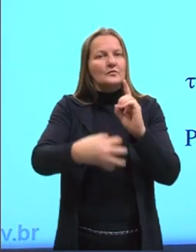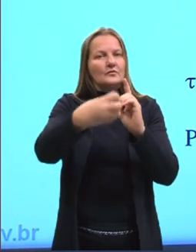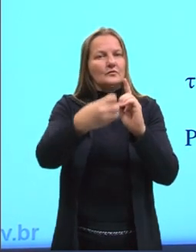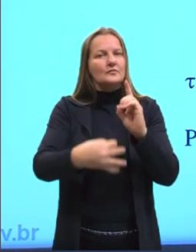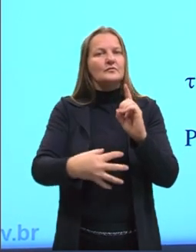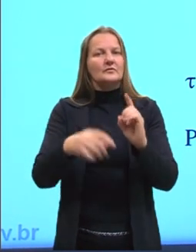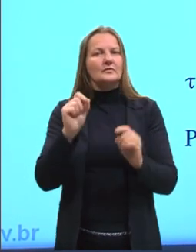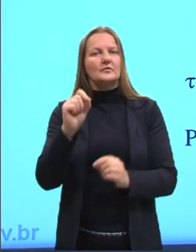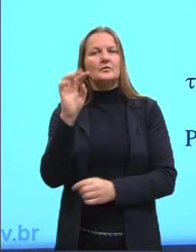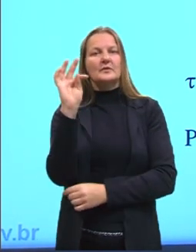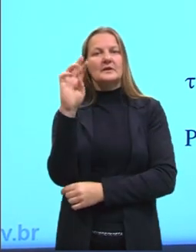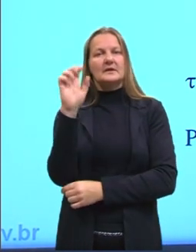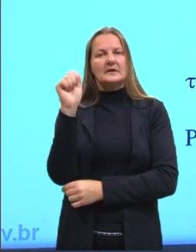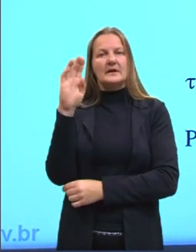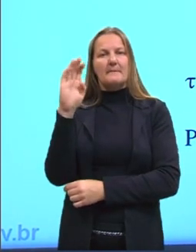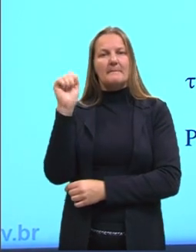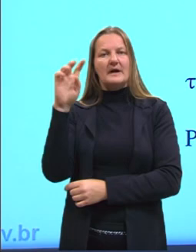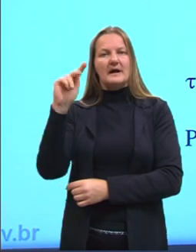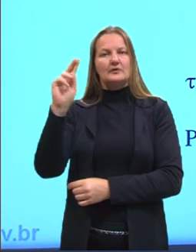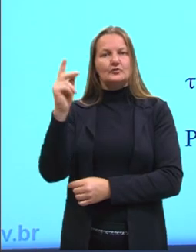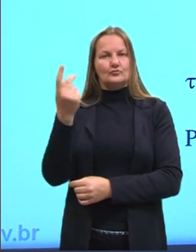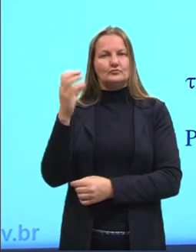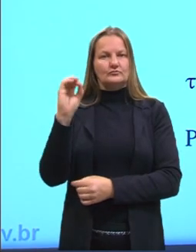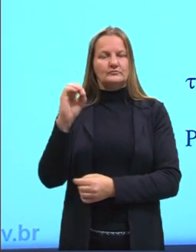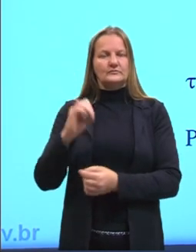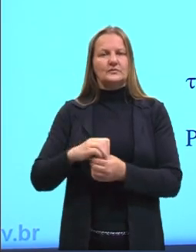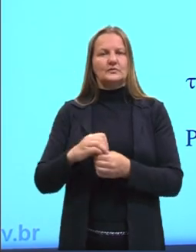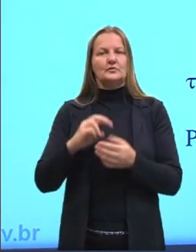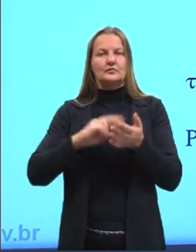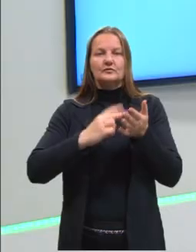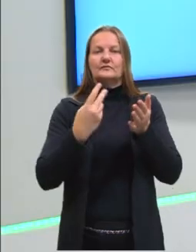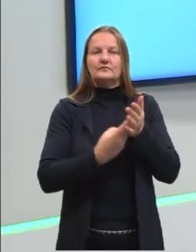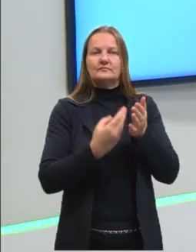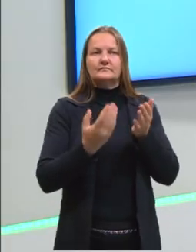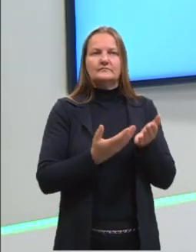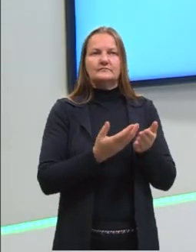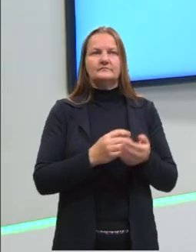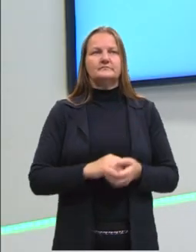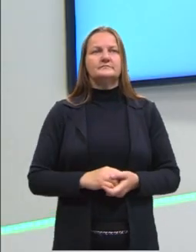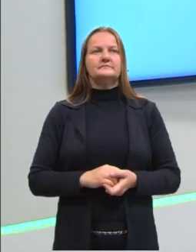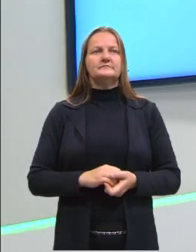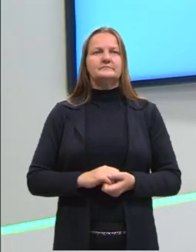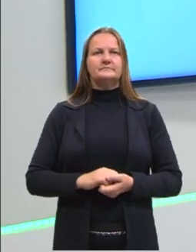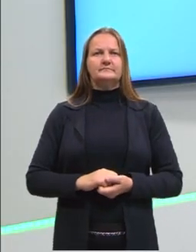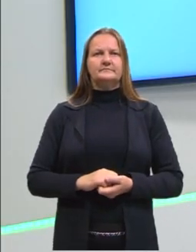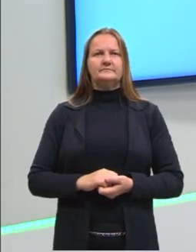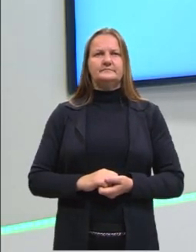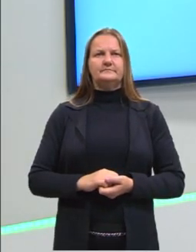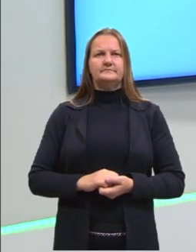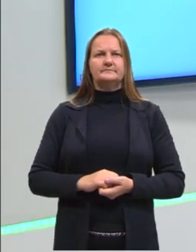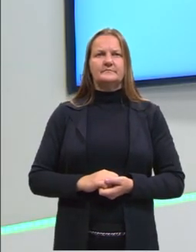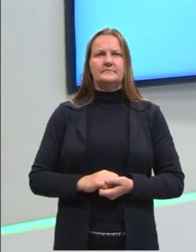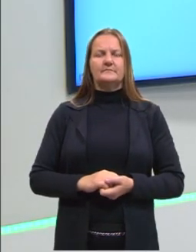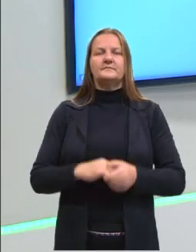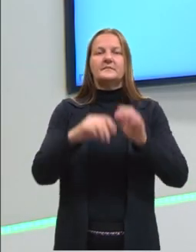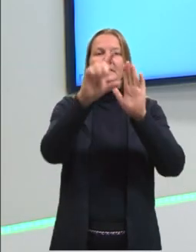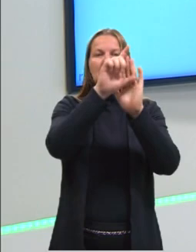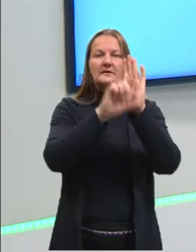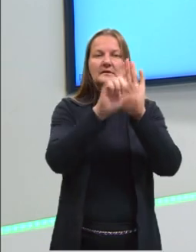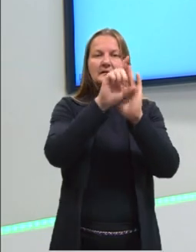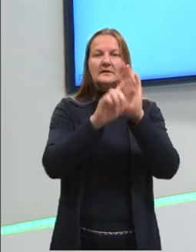do trabalho que a gente usa, essa que está destacada aqui, mais simplificada. Bom, primeira lei da